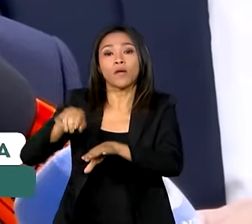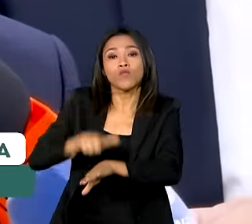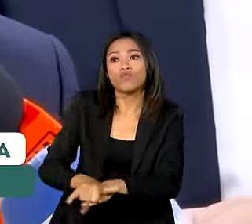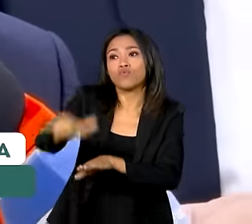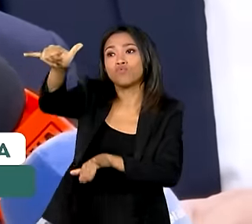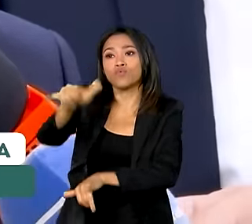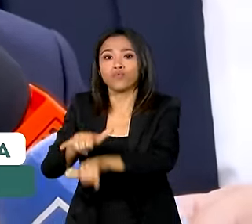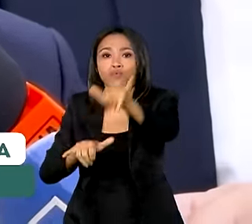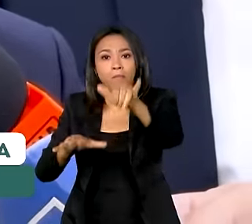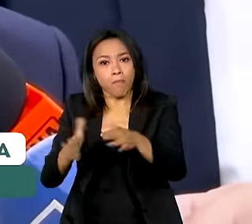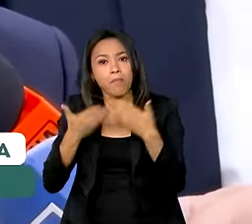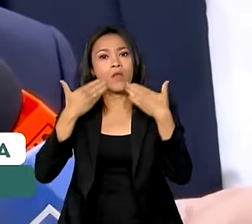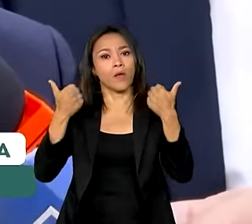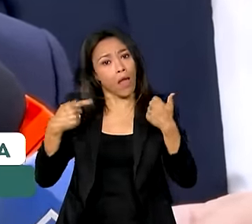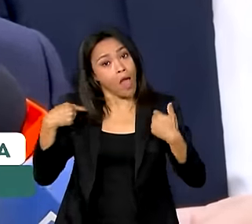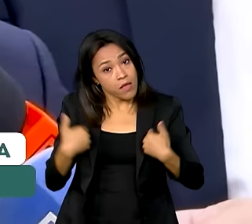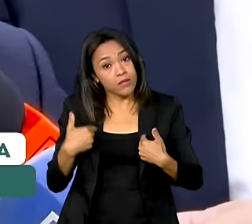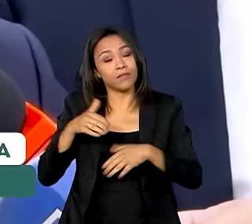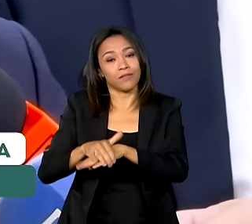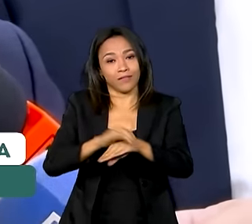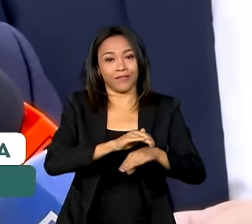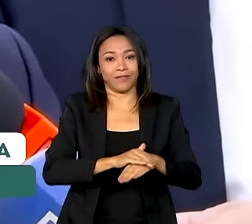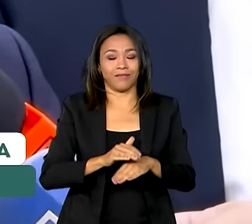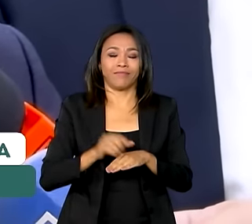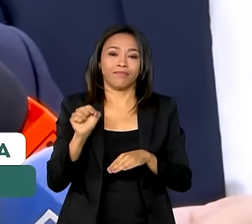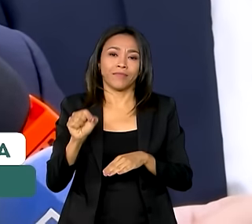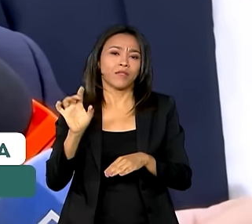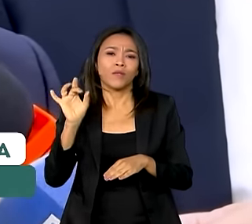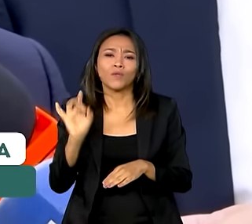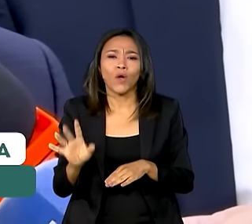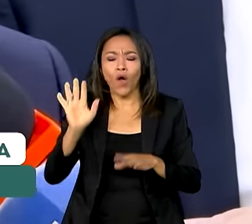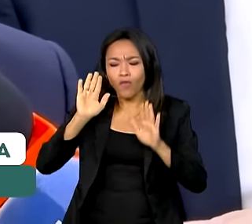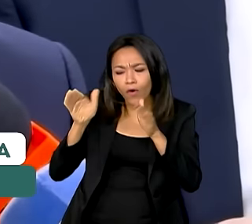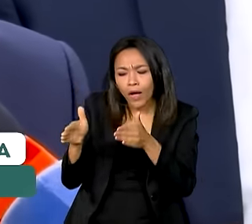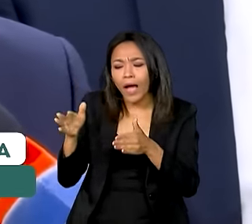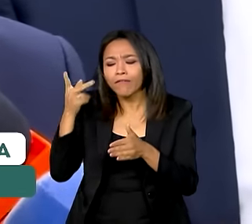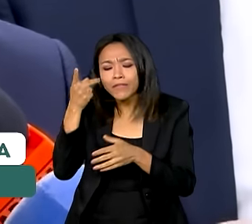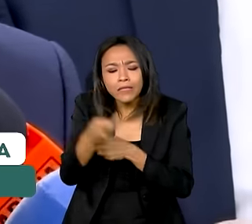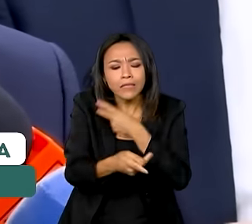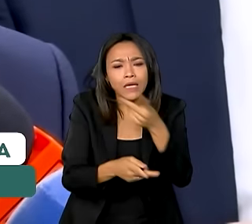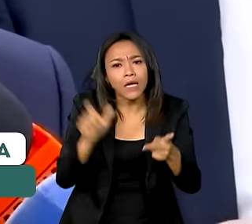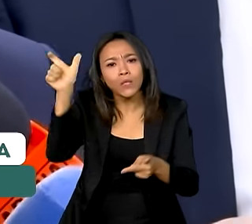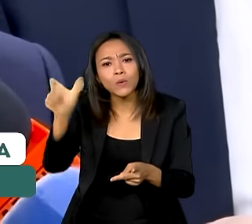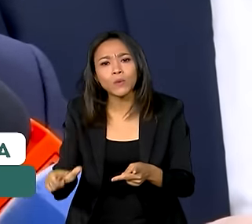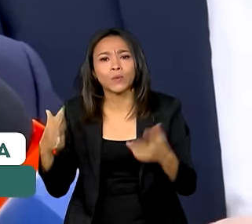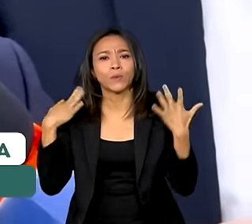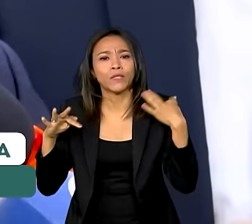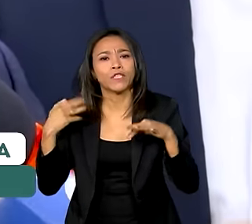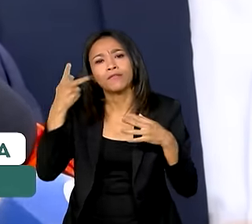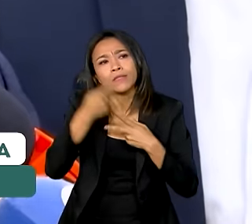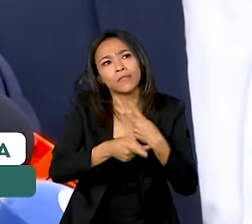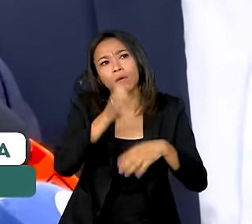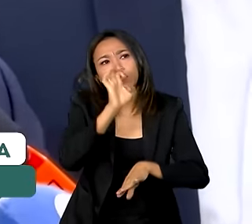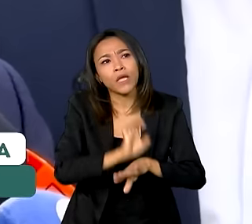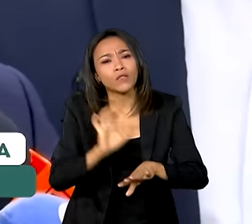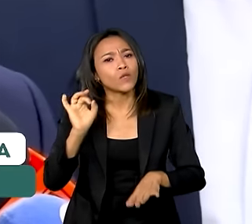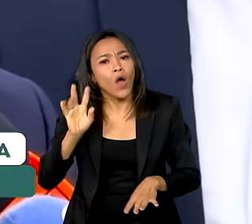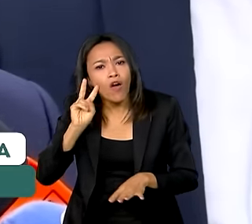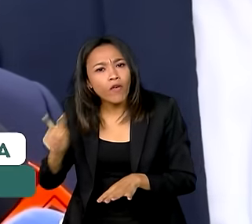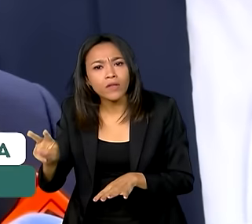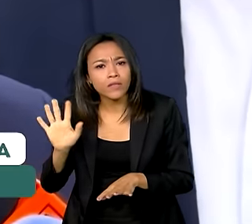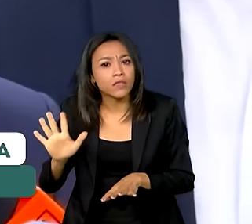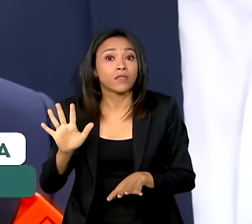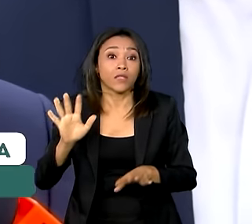e é isso que nós estamos fazendo, tendo um olhar não só para o turista que vem visitar o estado, não só um olhar para a